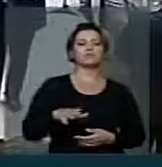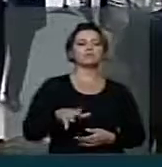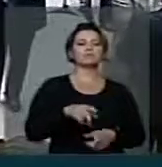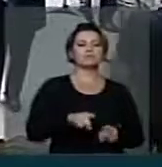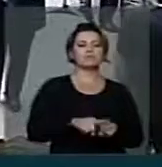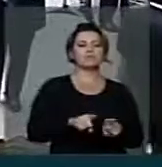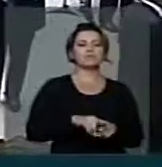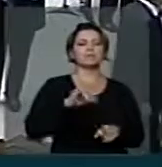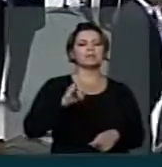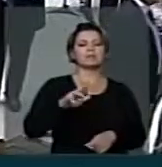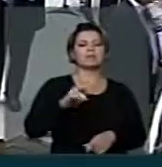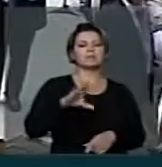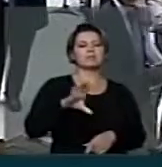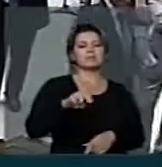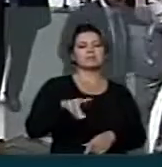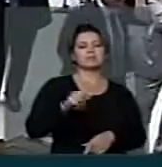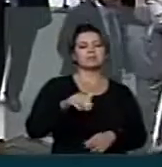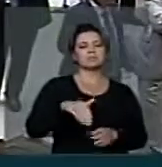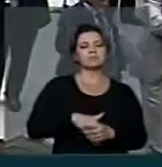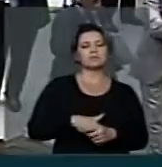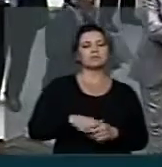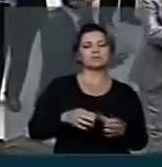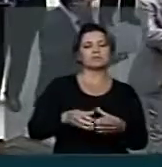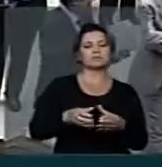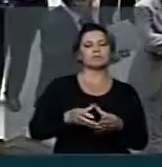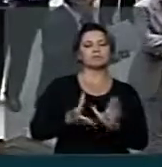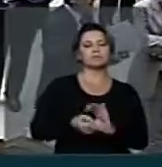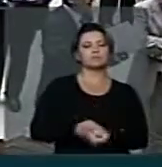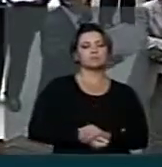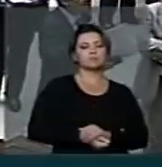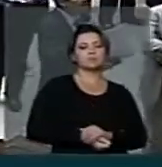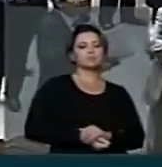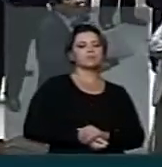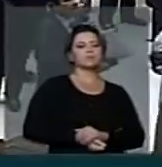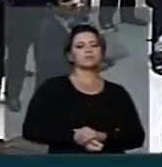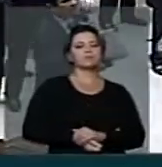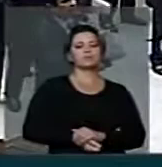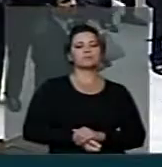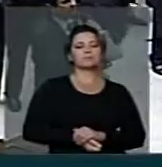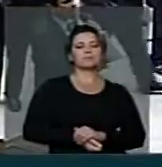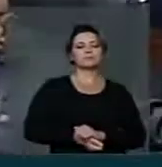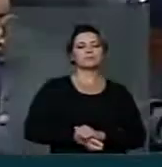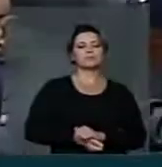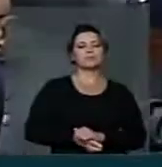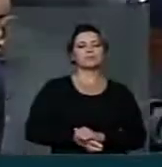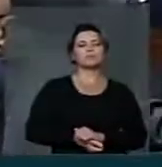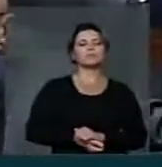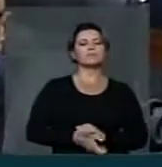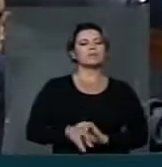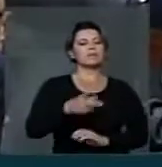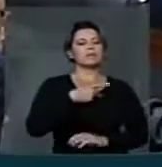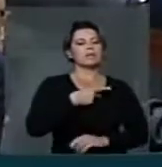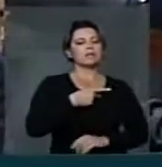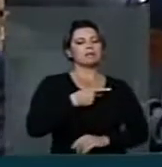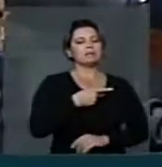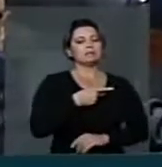...compartido na votação anterior. Deputado Eleusis pelo PSD. Presidente, eu queria...